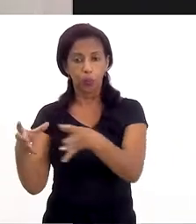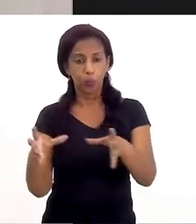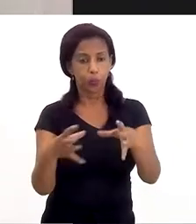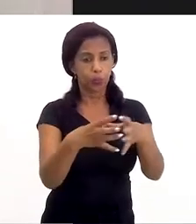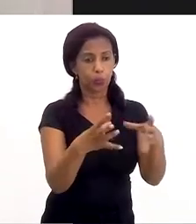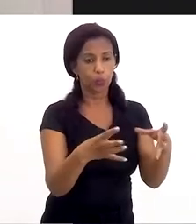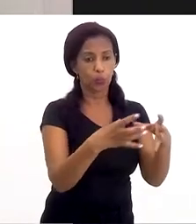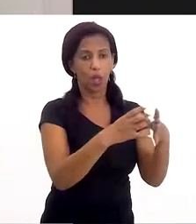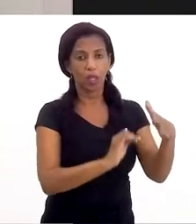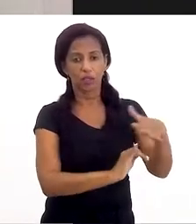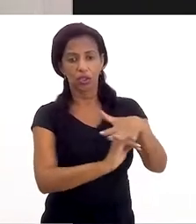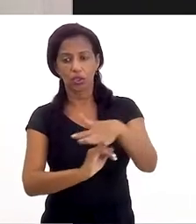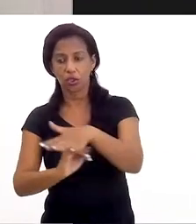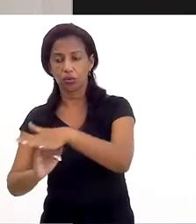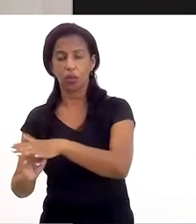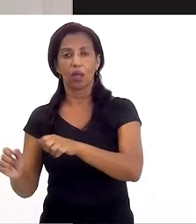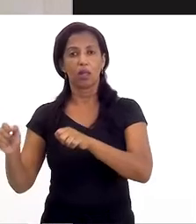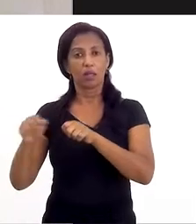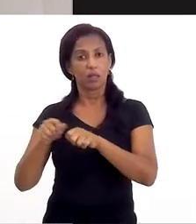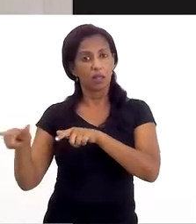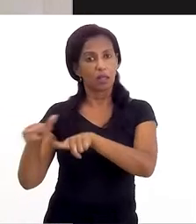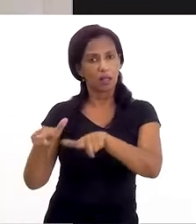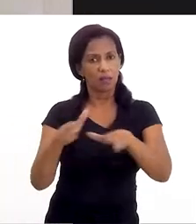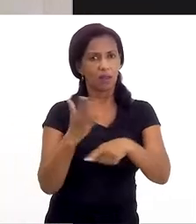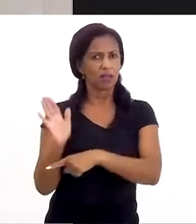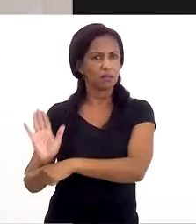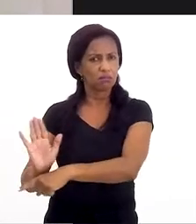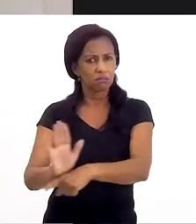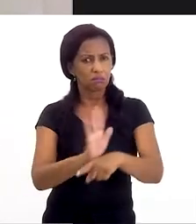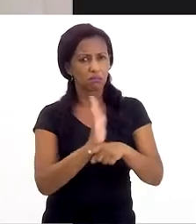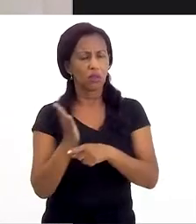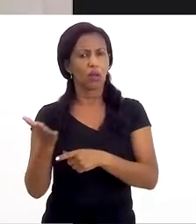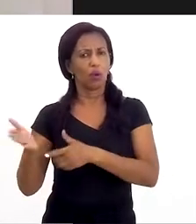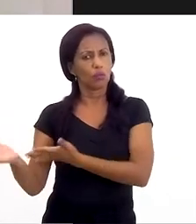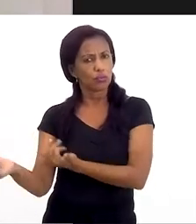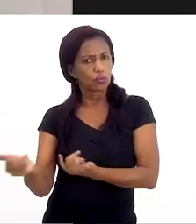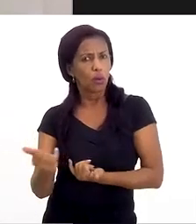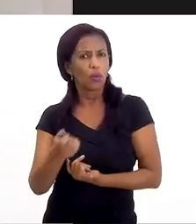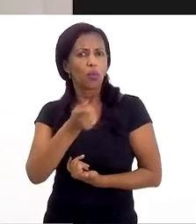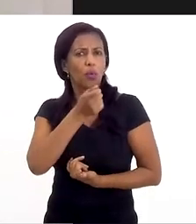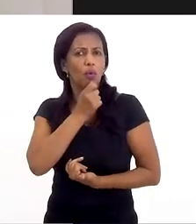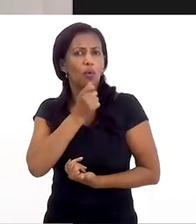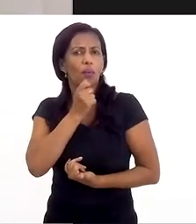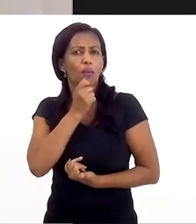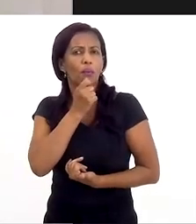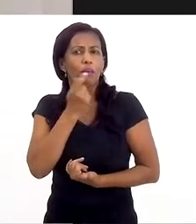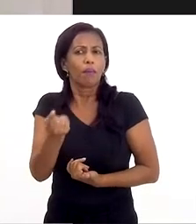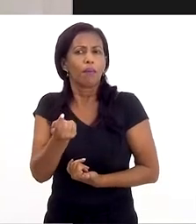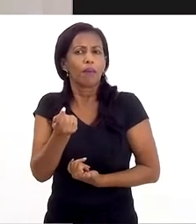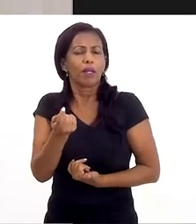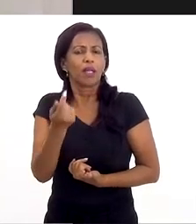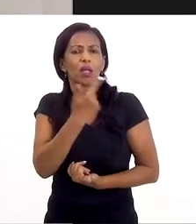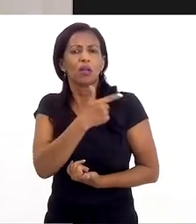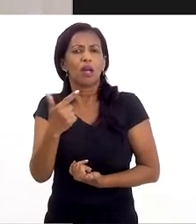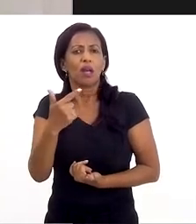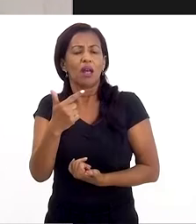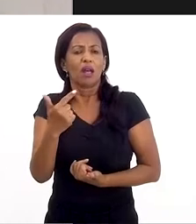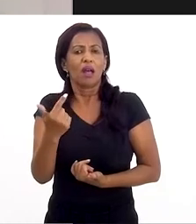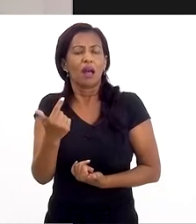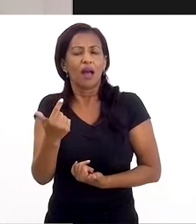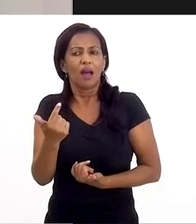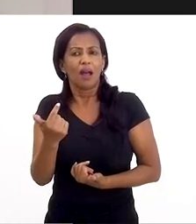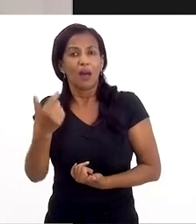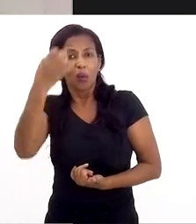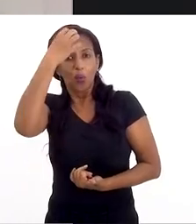profissionais, das instituições que fazem esse atendimento, né? Para que não haja a revitimização, né? Ou seja, a